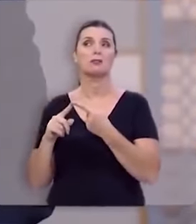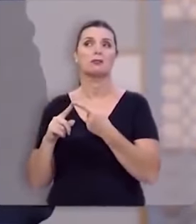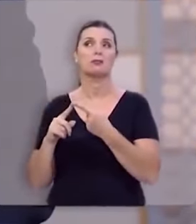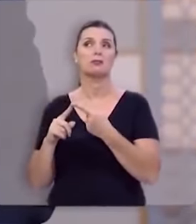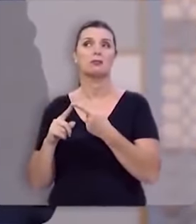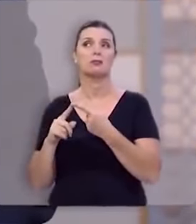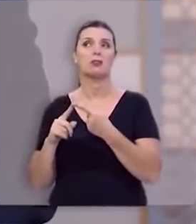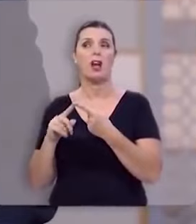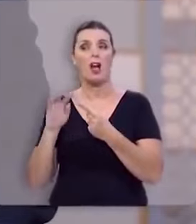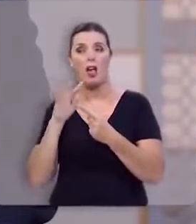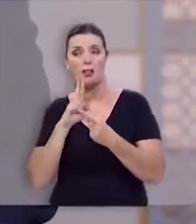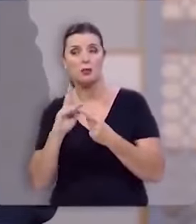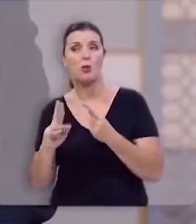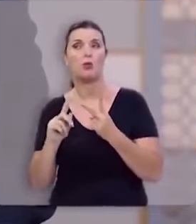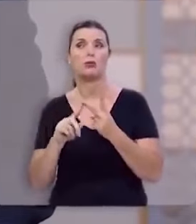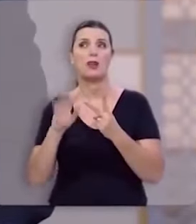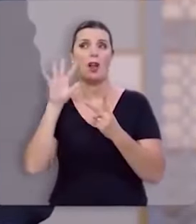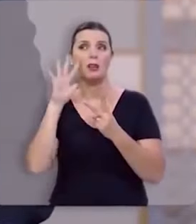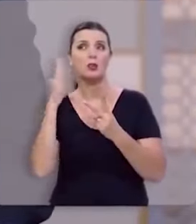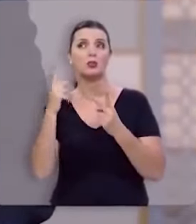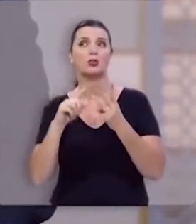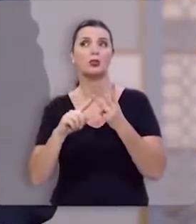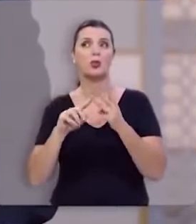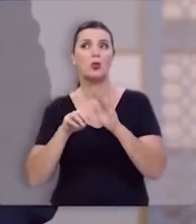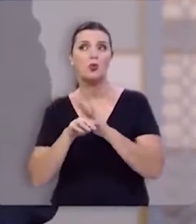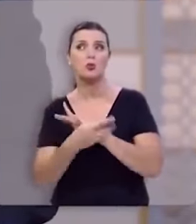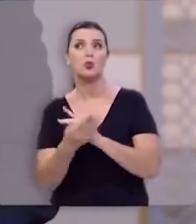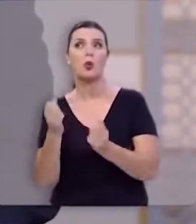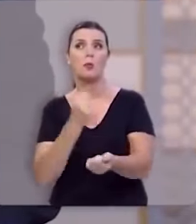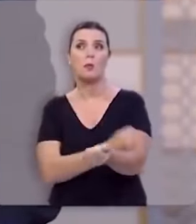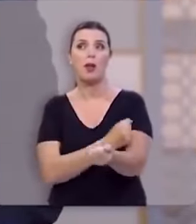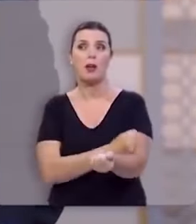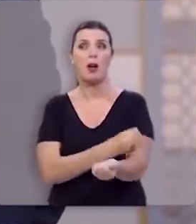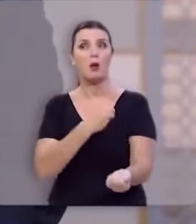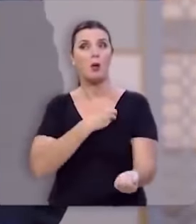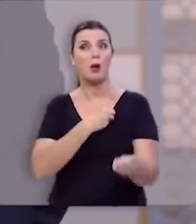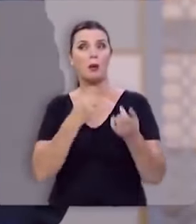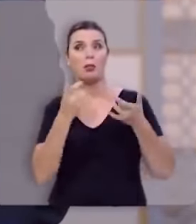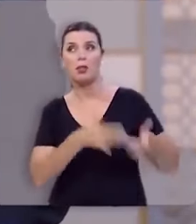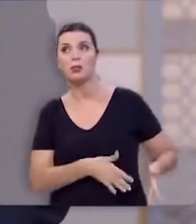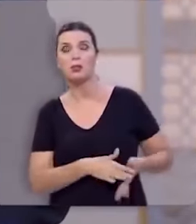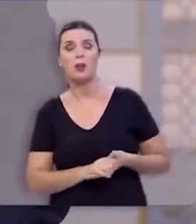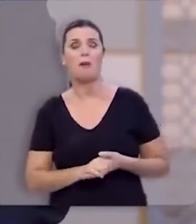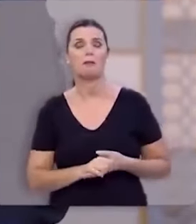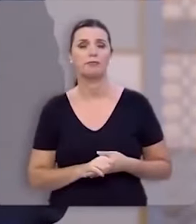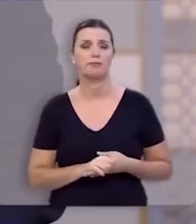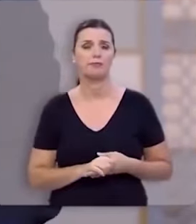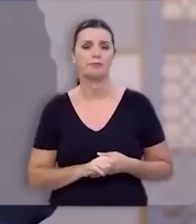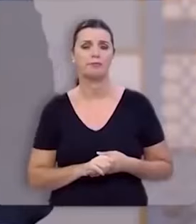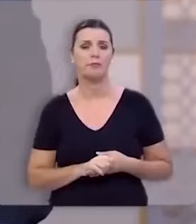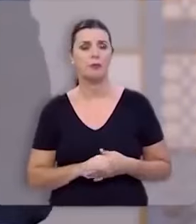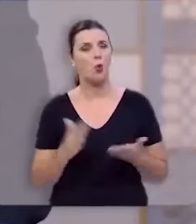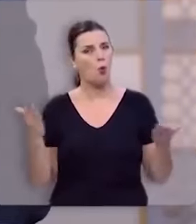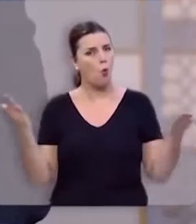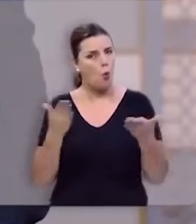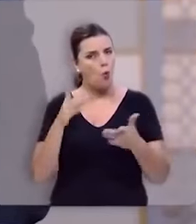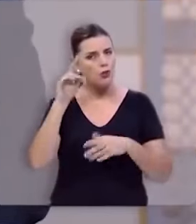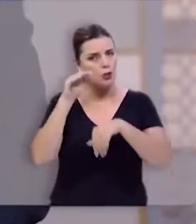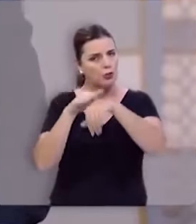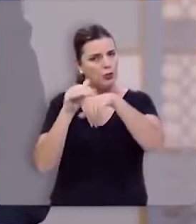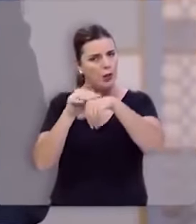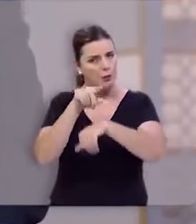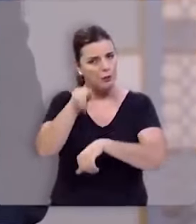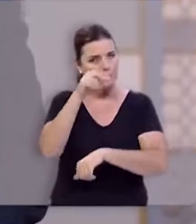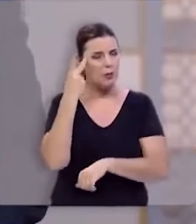aquela solução aquele hábito aquele vício aquele pecado que você tem que abandonar hoje Deus chama